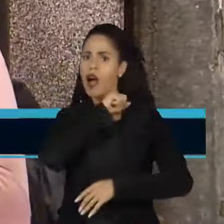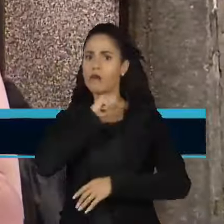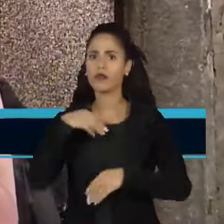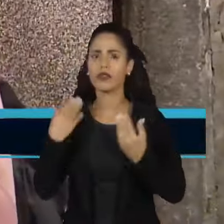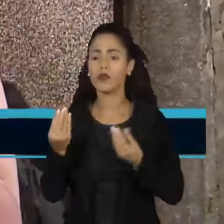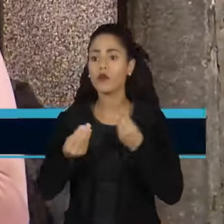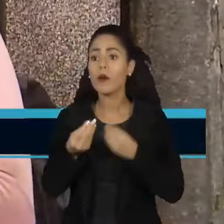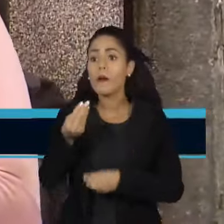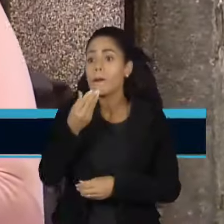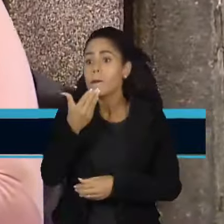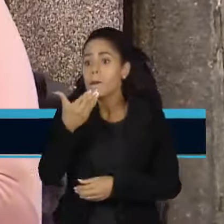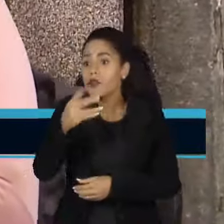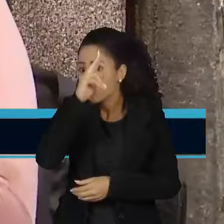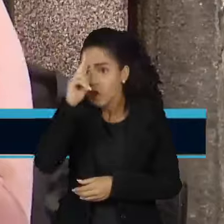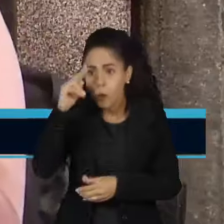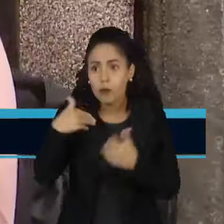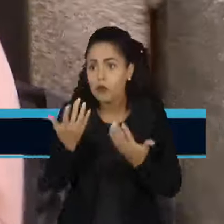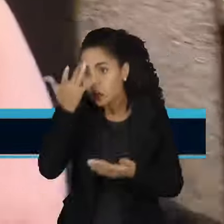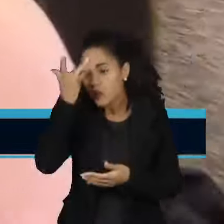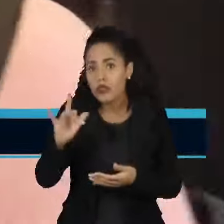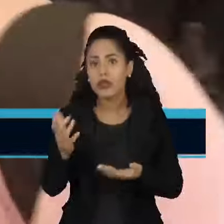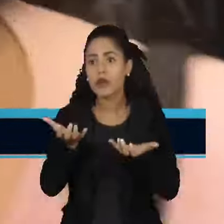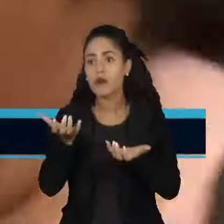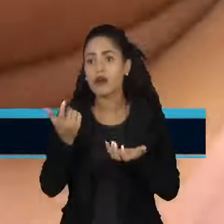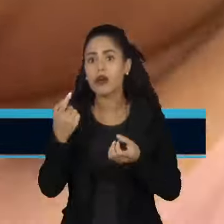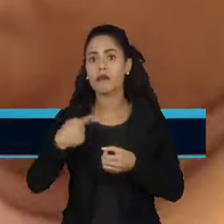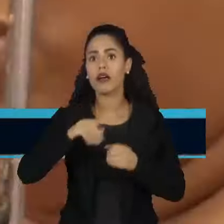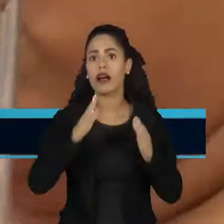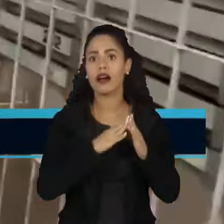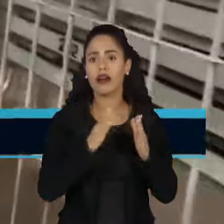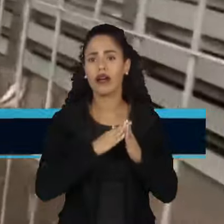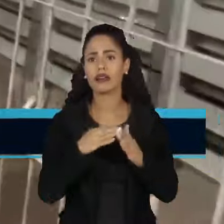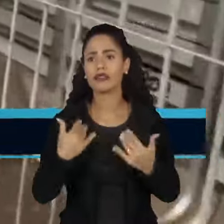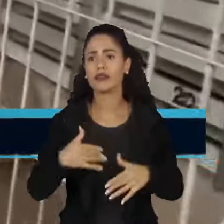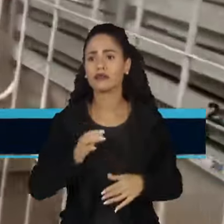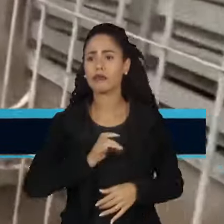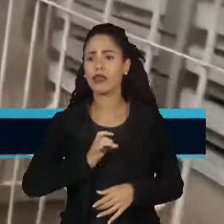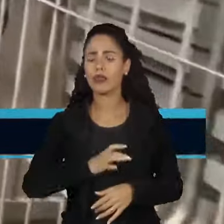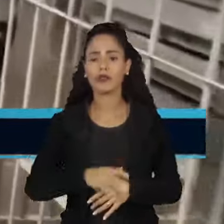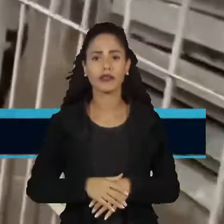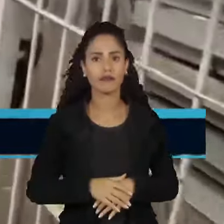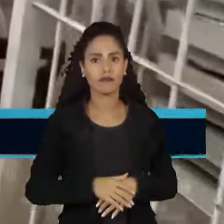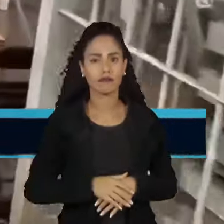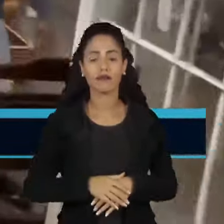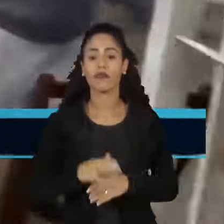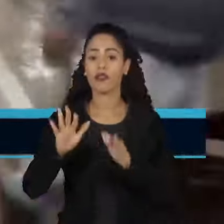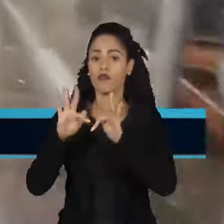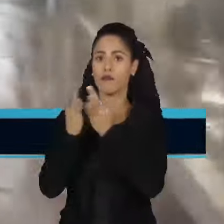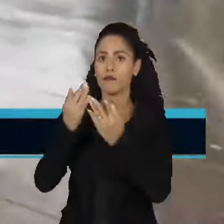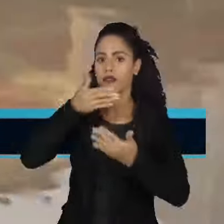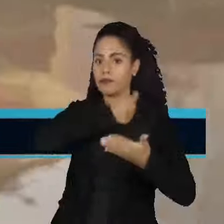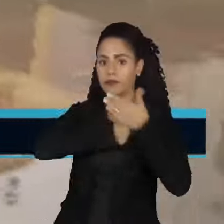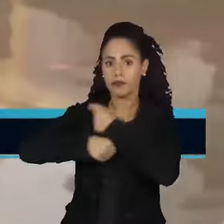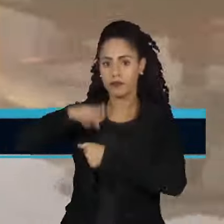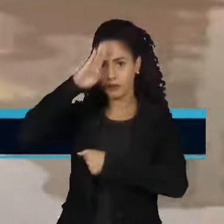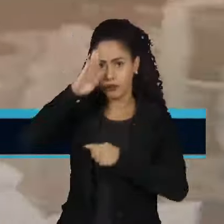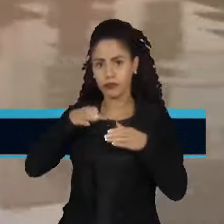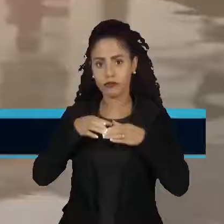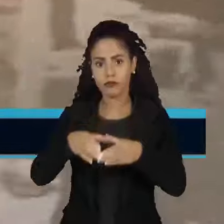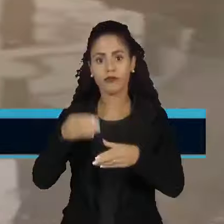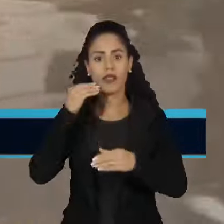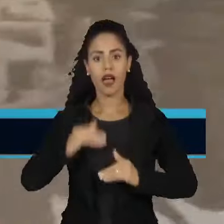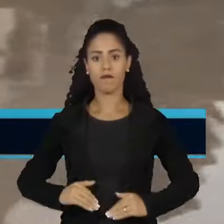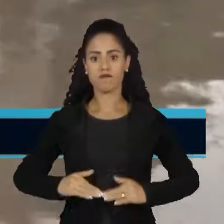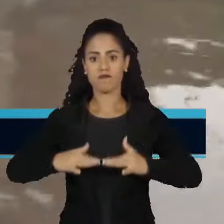tentando pegar um carro para ir para a casa da minha irmã. Moram no morro. Famílias foram resgatadas por militares. O